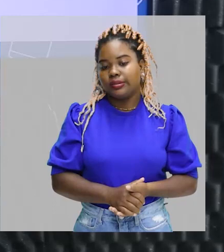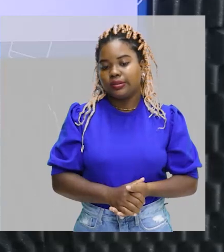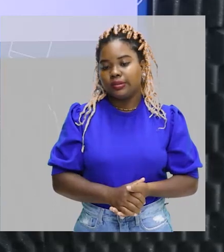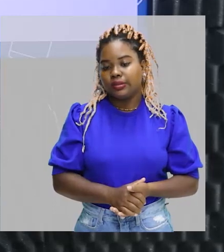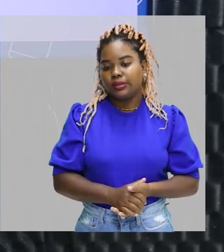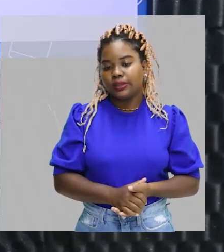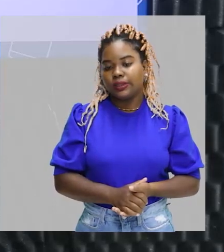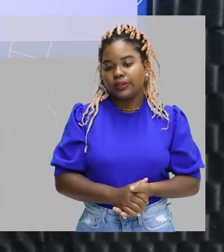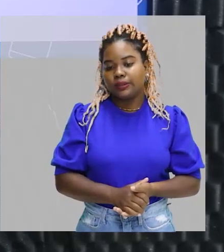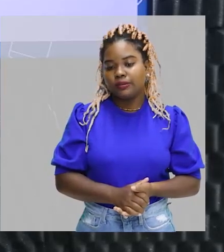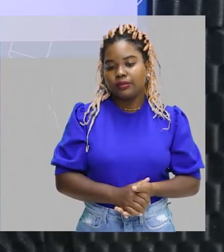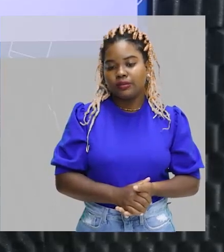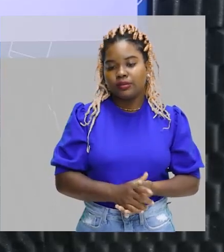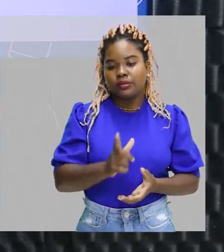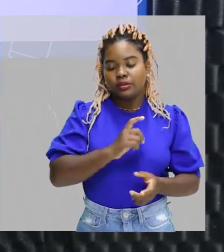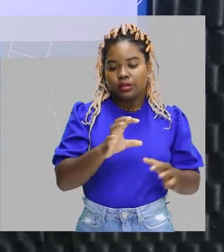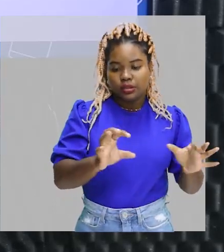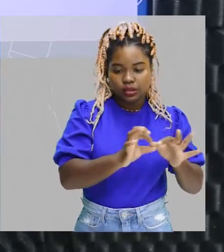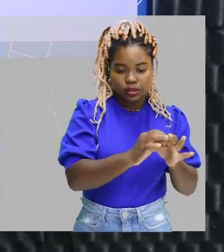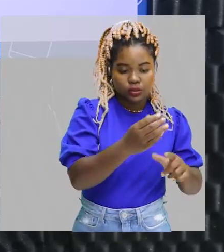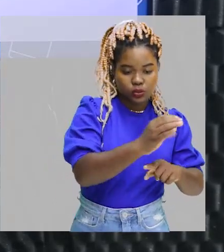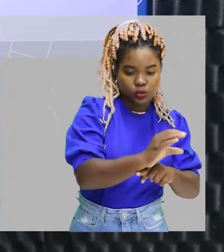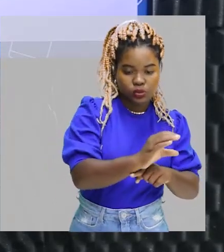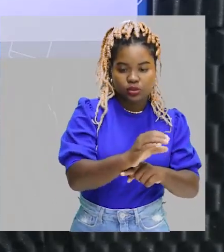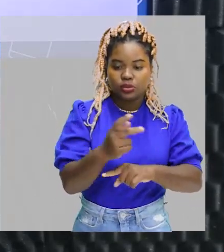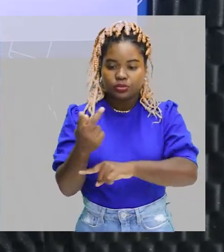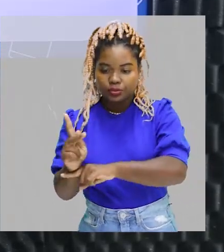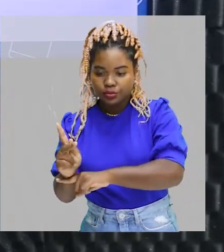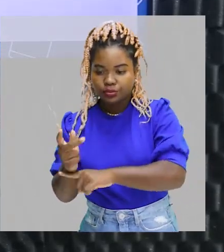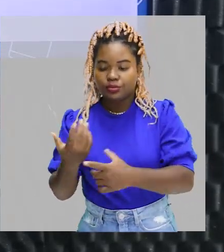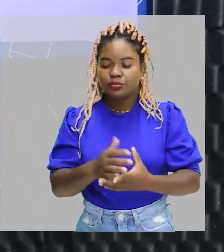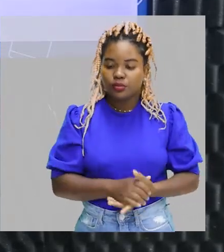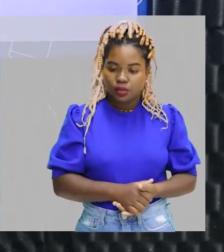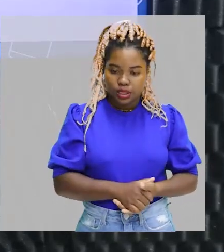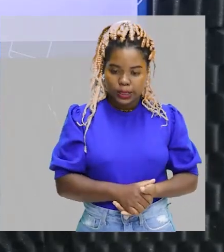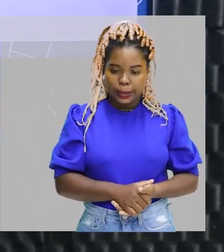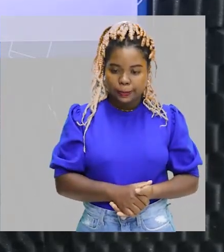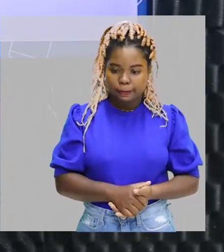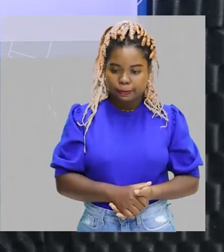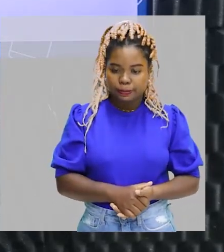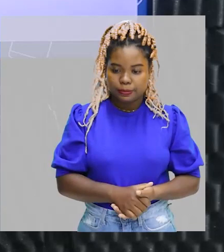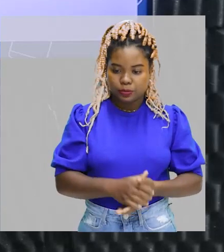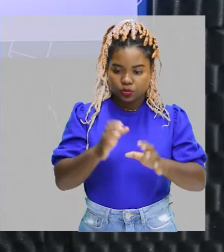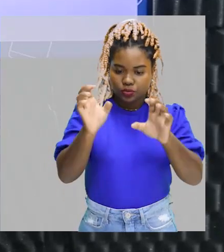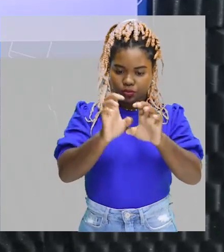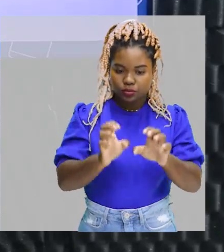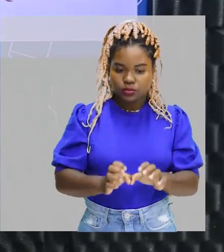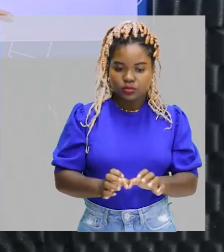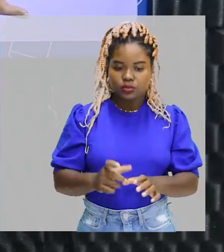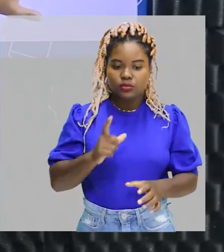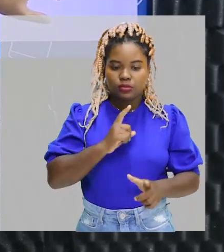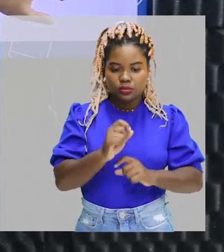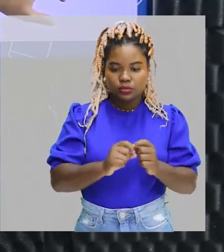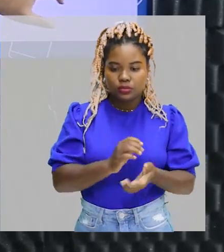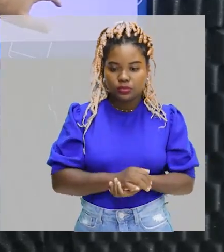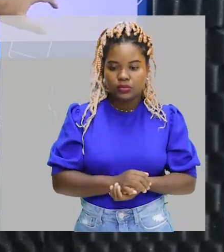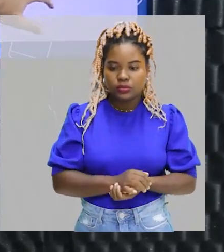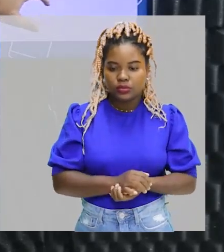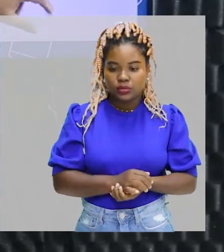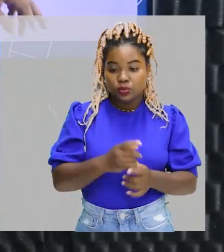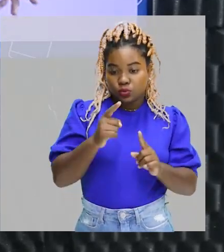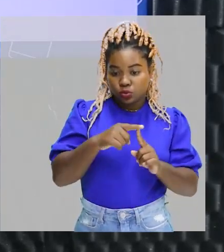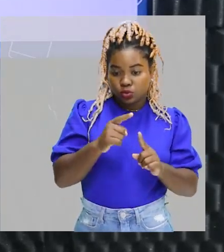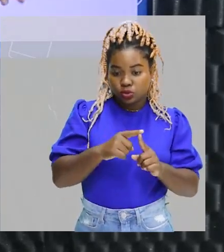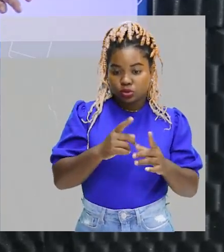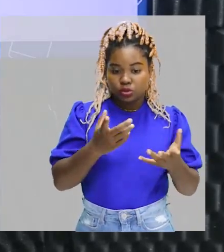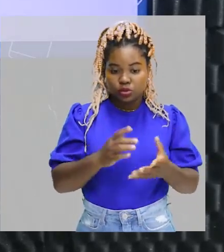que existem entre o carbono e o hidrogênio. Show? Essa estrutura vai ter a fórmula molecular